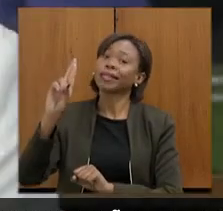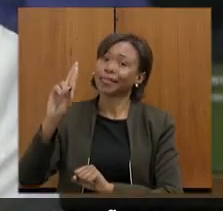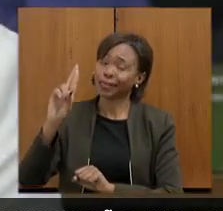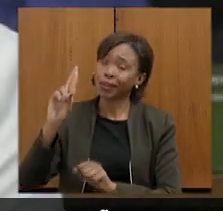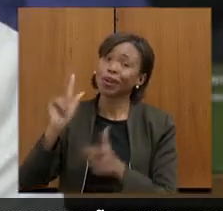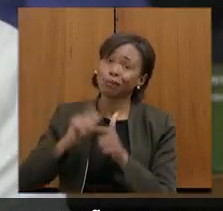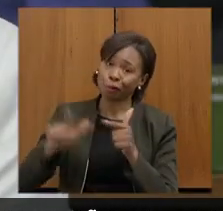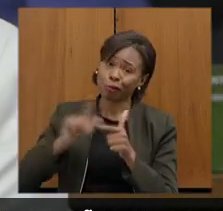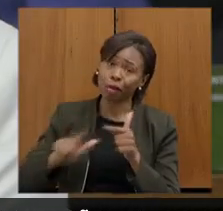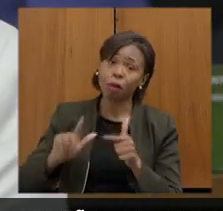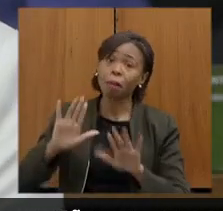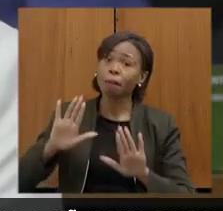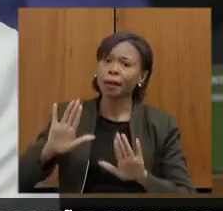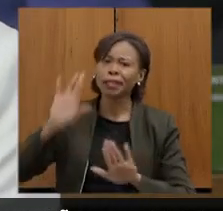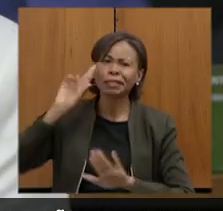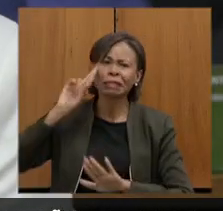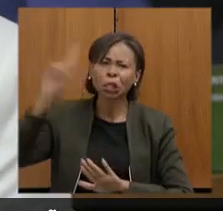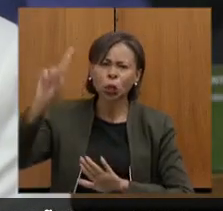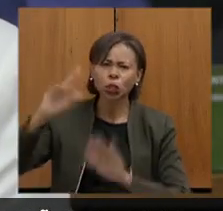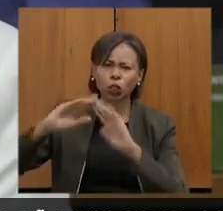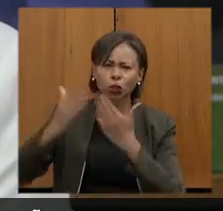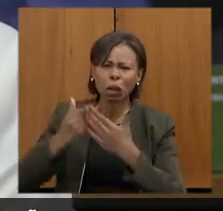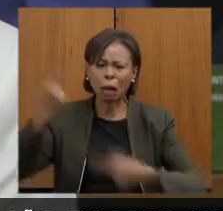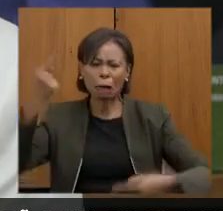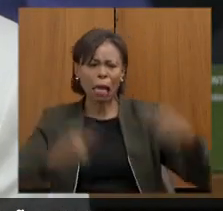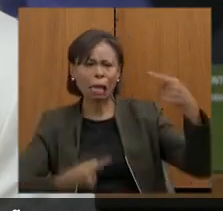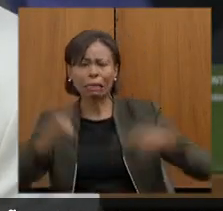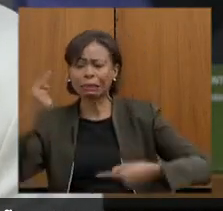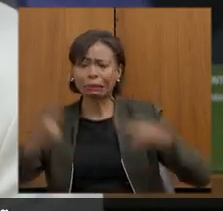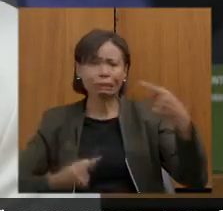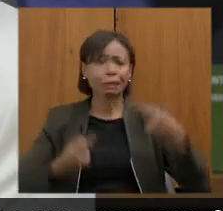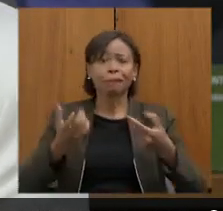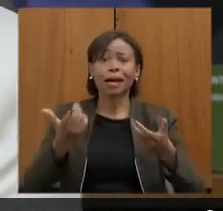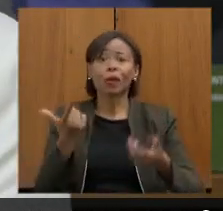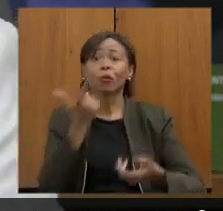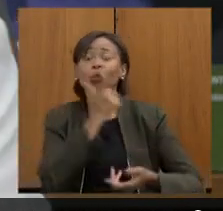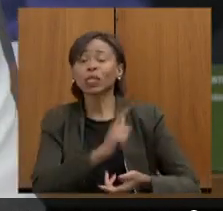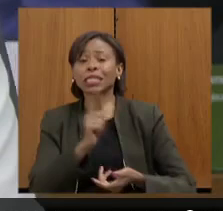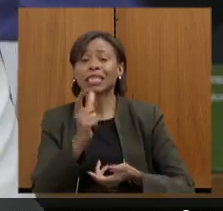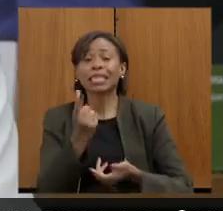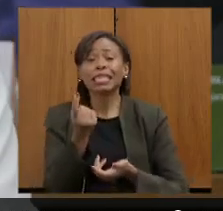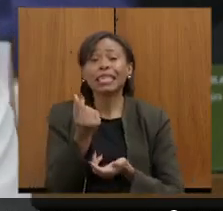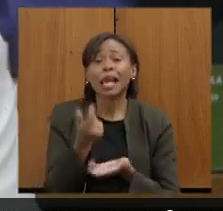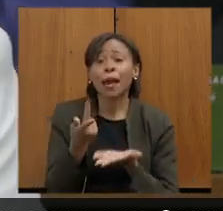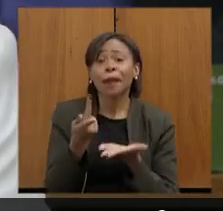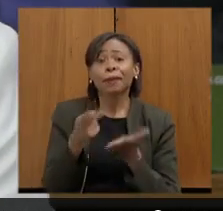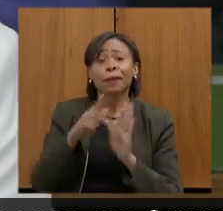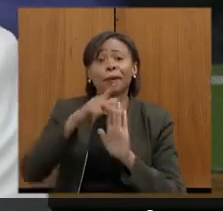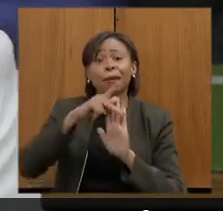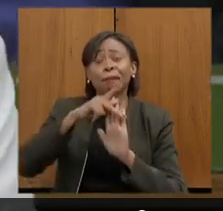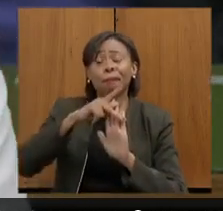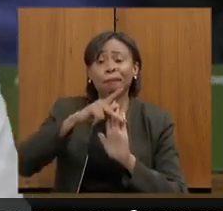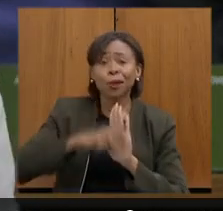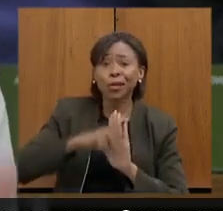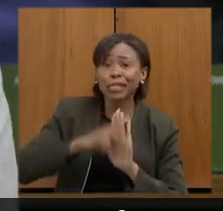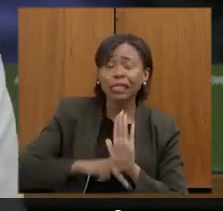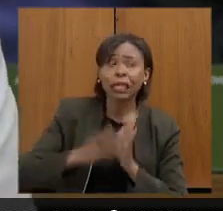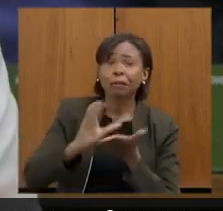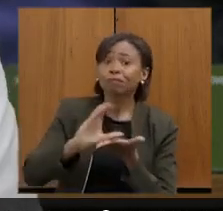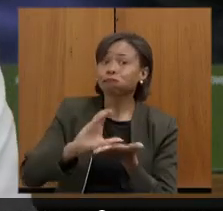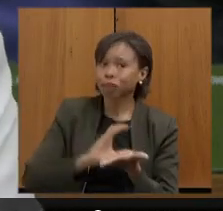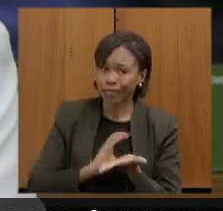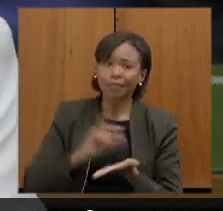competiam entre si para conseguir emenda parlamentar, que era a única condição de uma escola ser